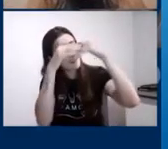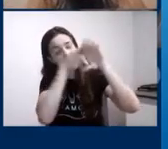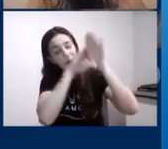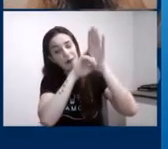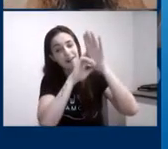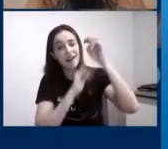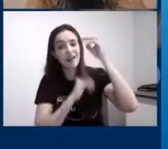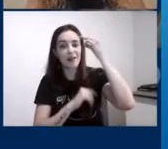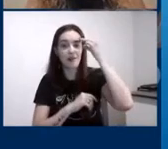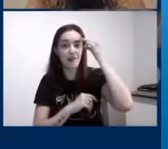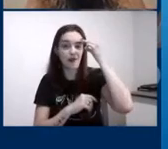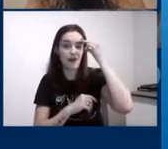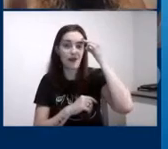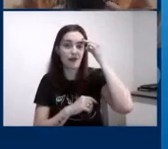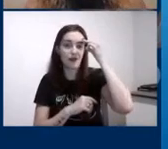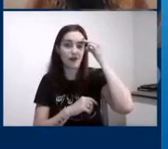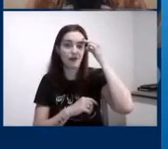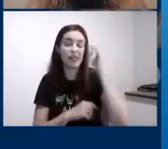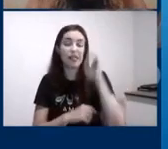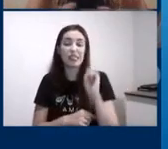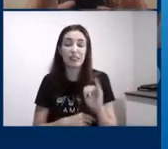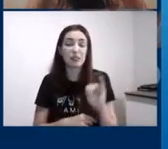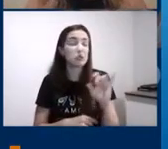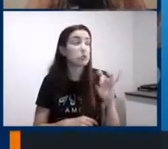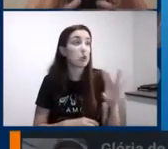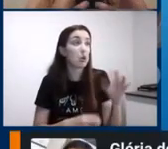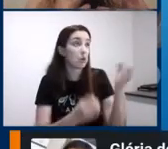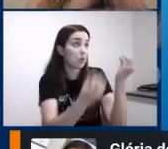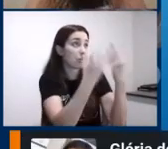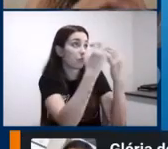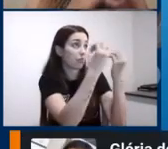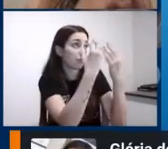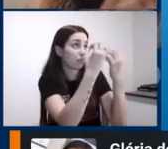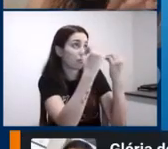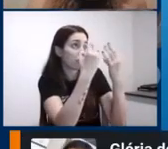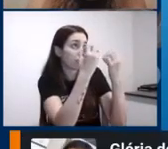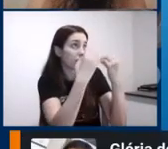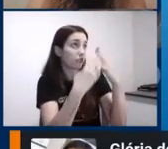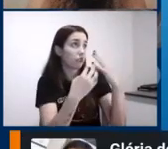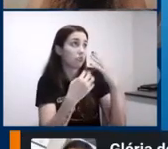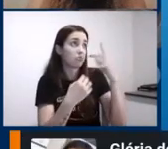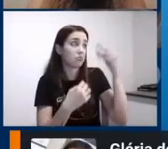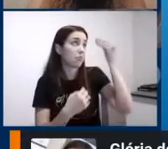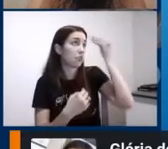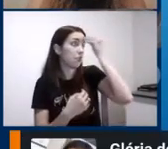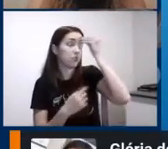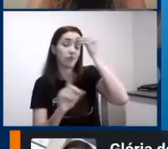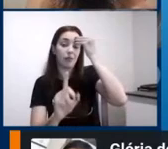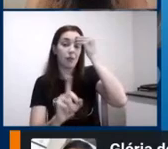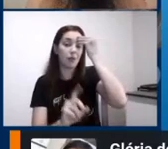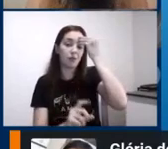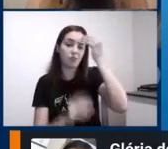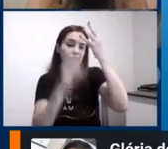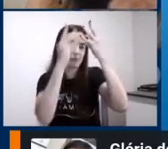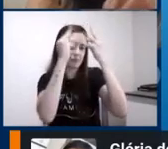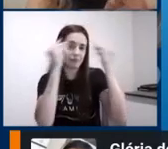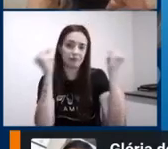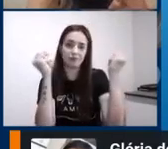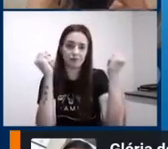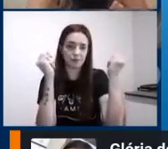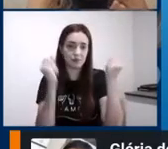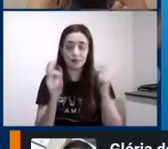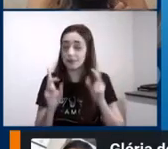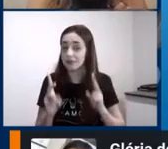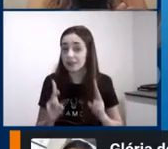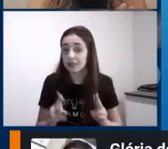emocionalmente intensa o seu cérebro vai escolher o registro emocionalmente intenso e na sala de aula a gente